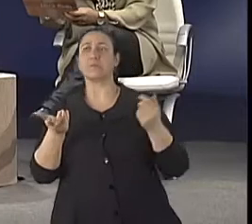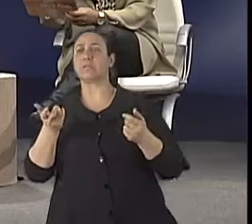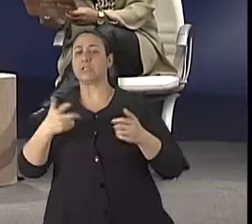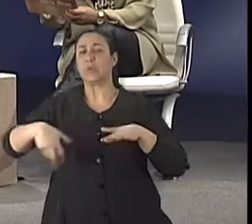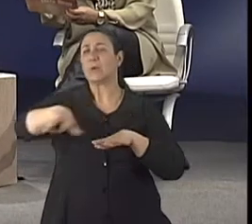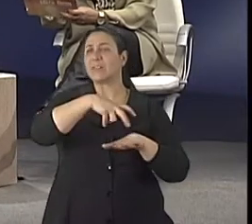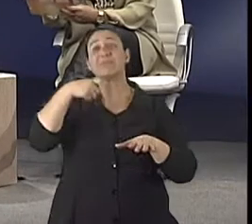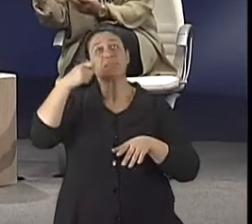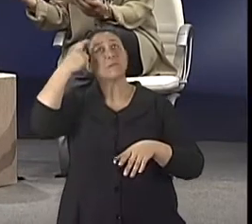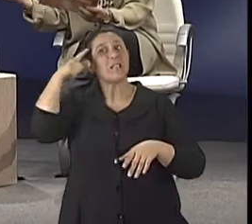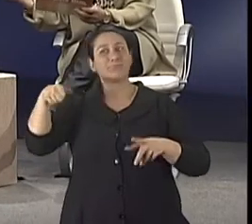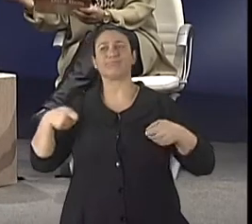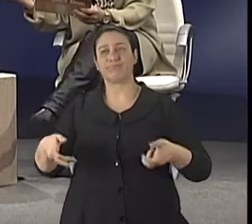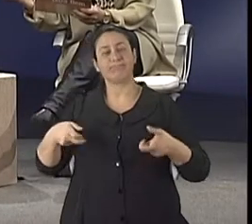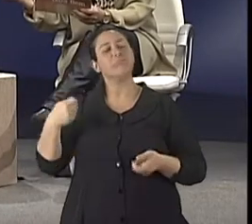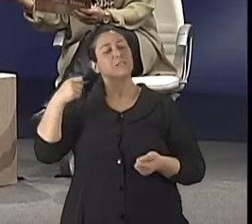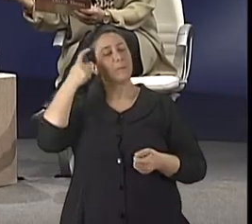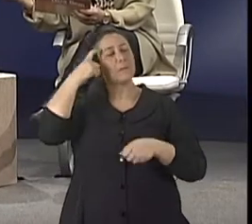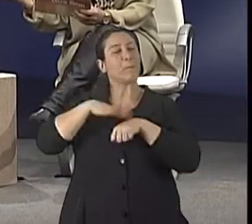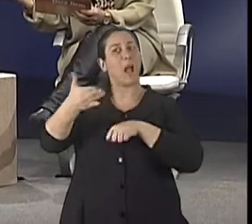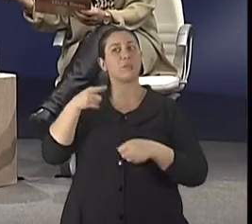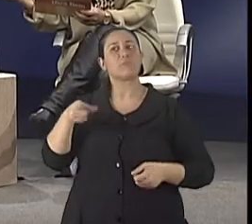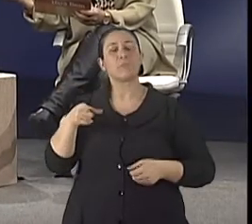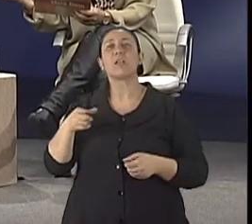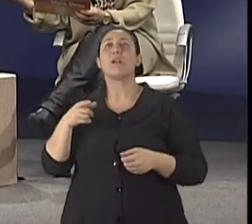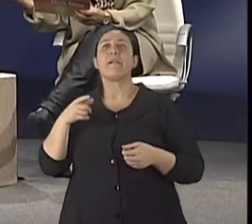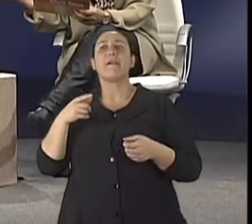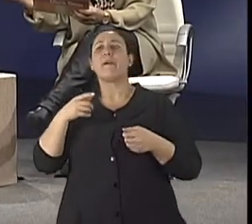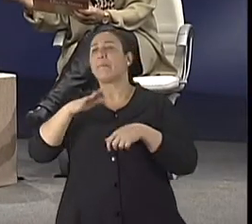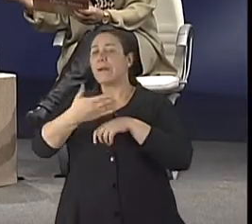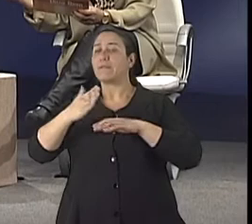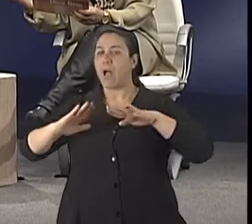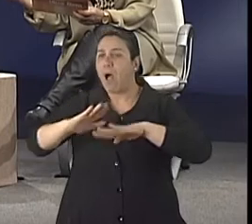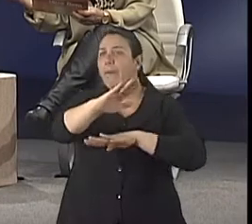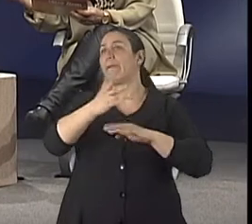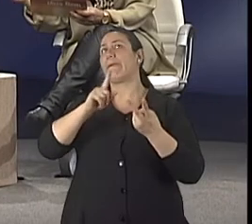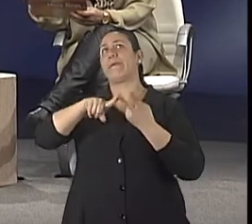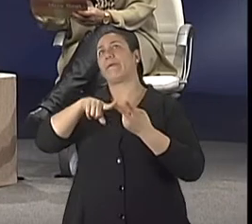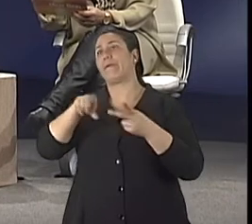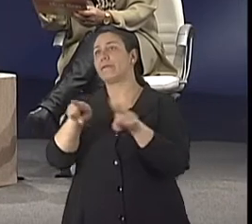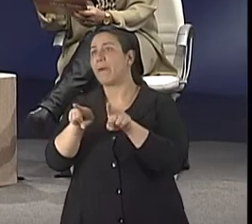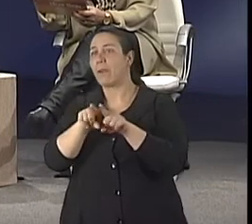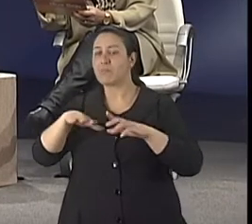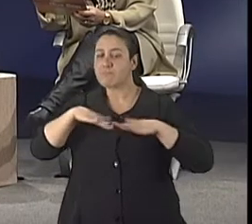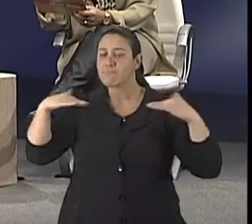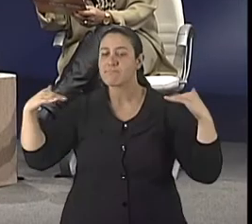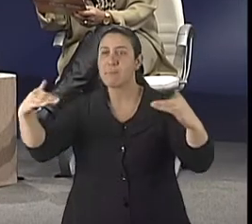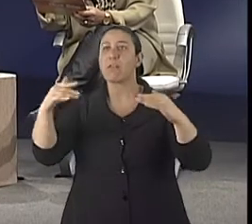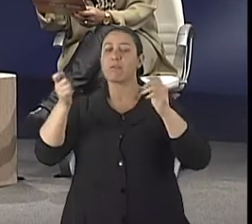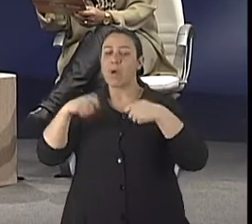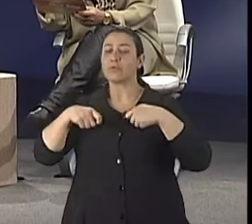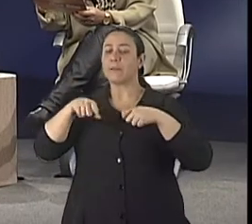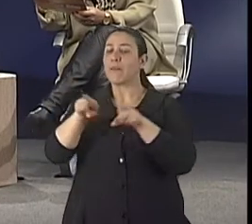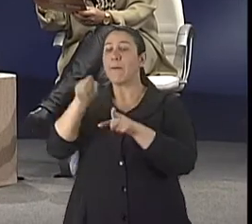idoso e o cadeirante. Isso tem que ser mais amplo. É, mas as rampas, as próprias rampas, né? Nos acessos. Já melhorou. Já deve dizer que